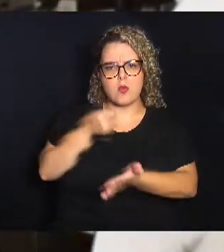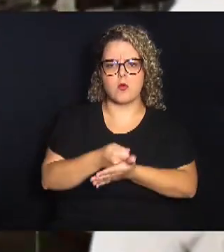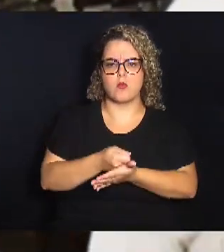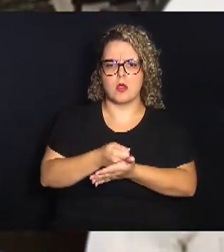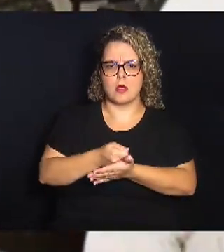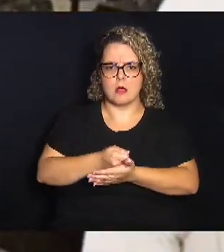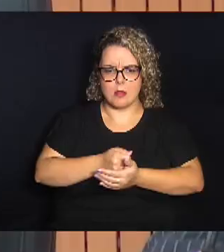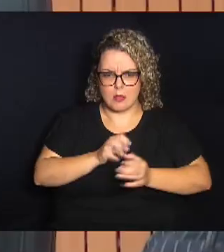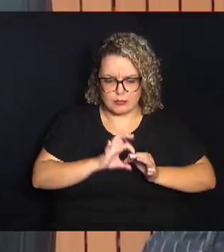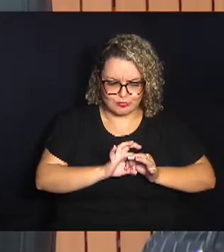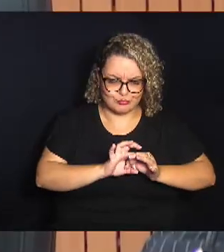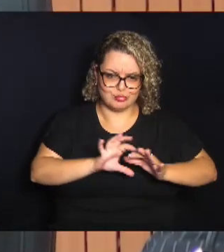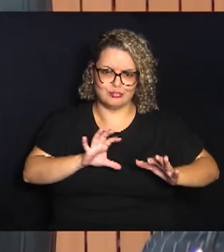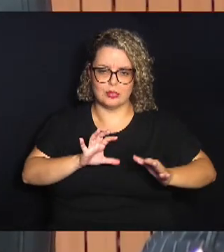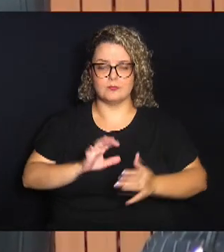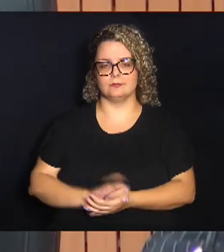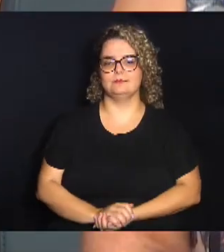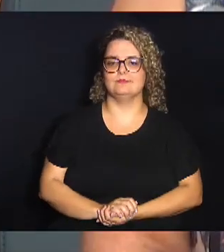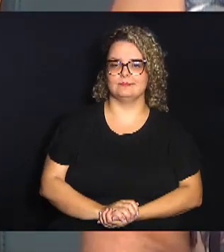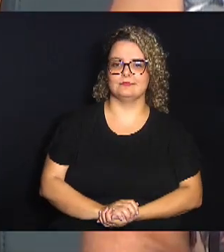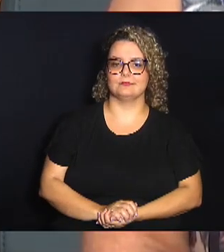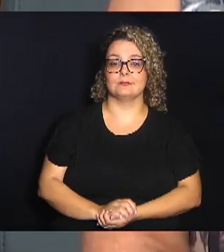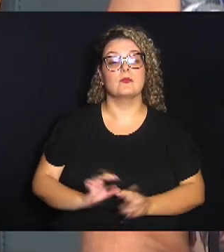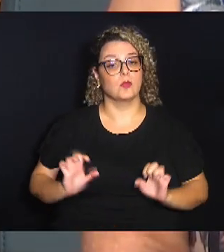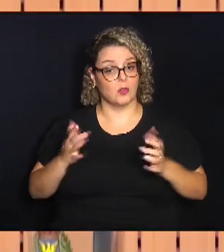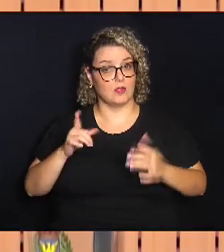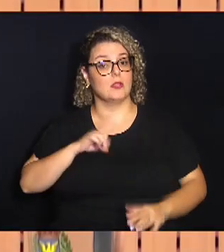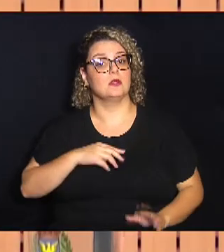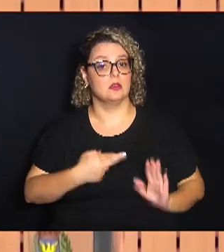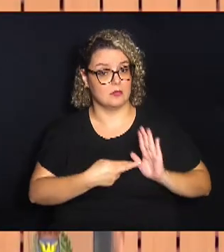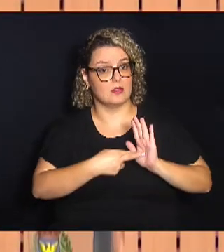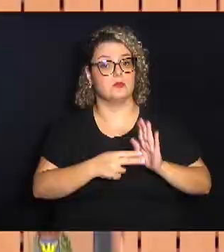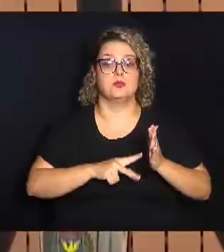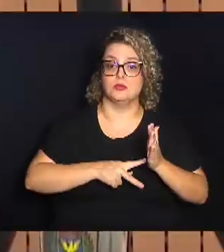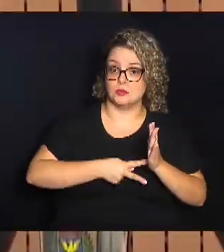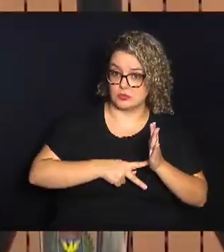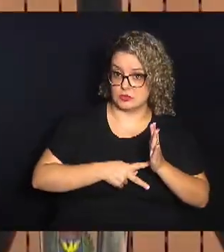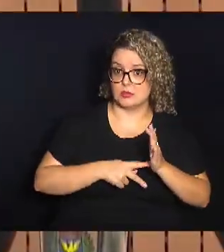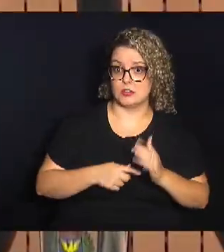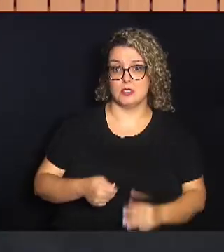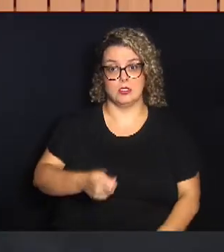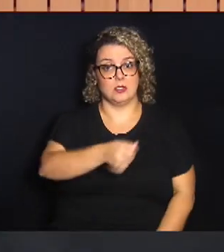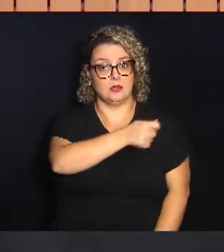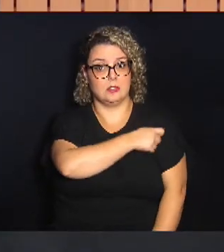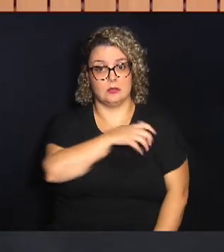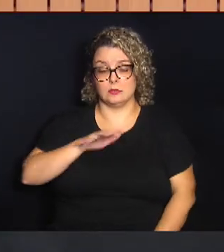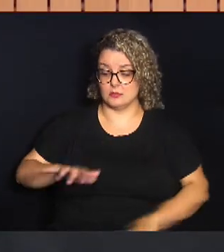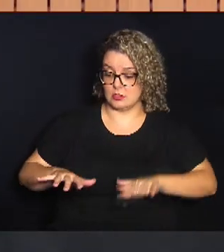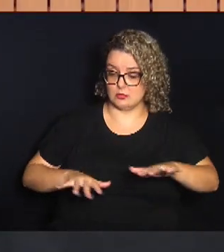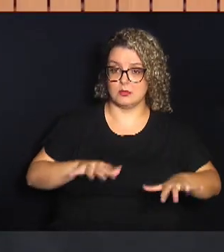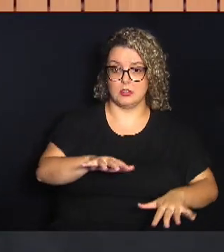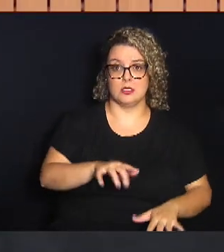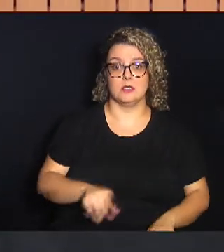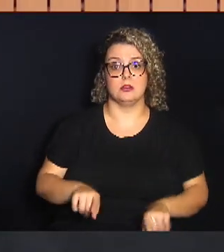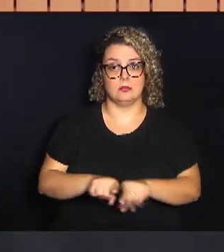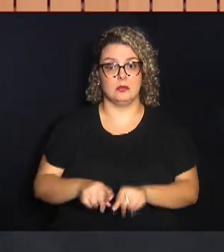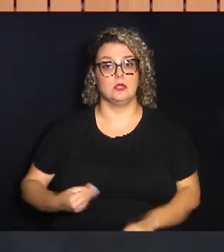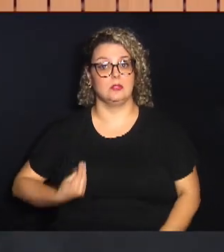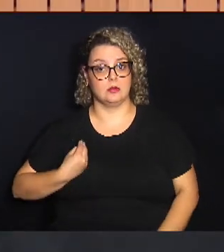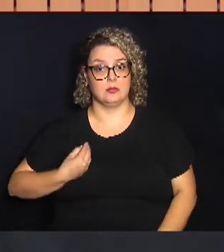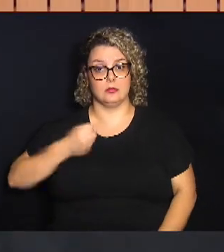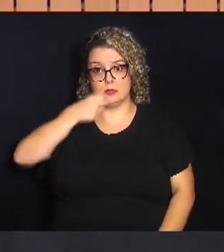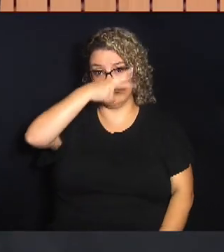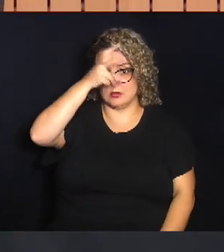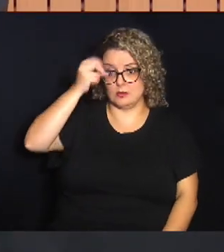O evento contou com representantes do sindicato e autoridades do segmento, além da presença do prefeito de